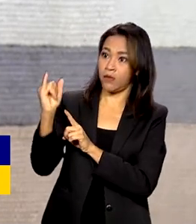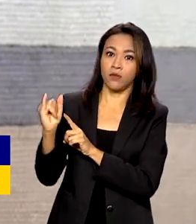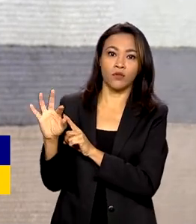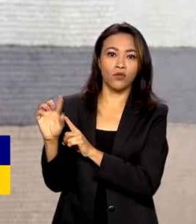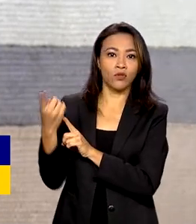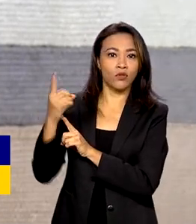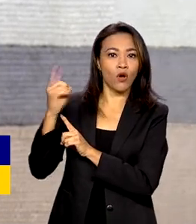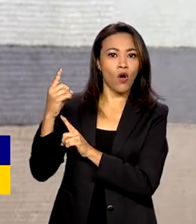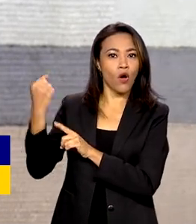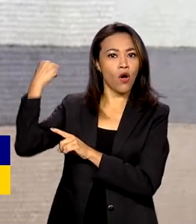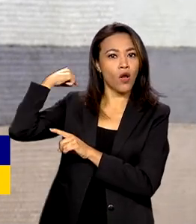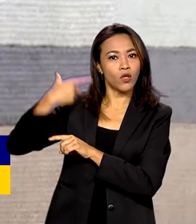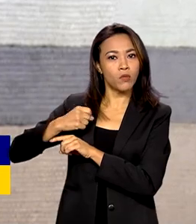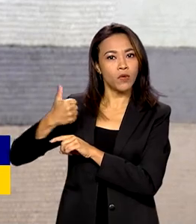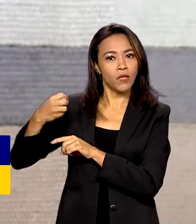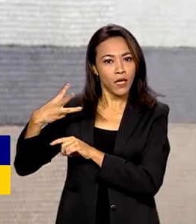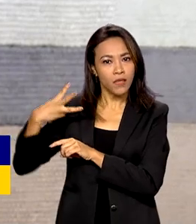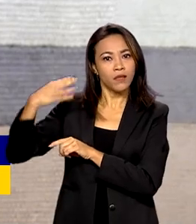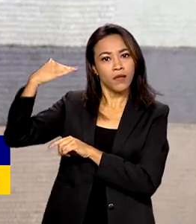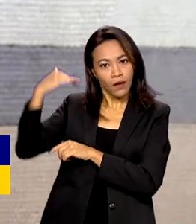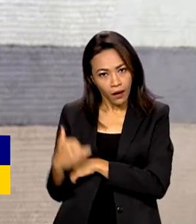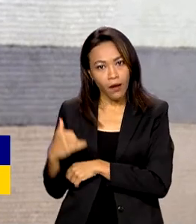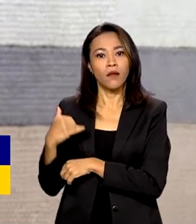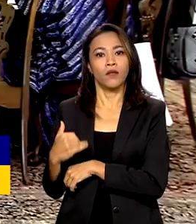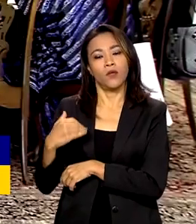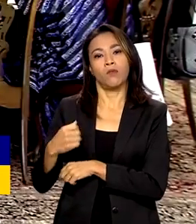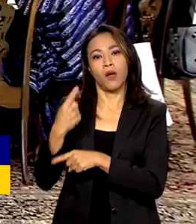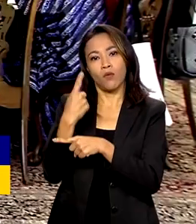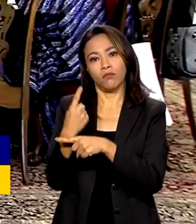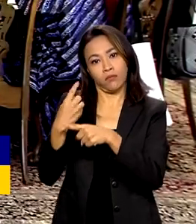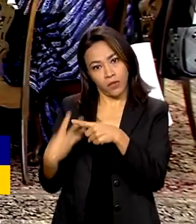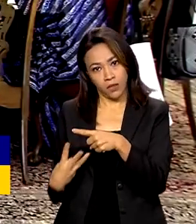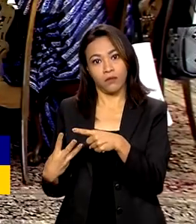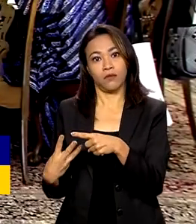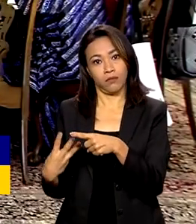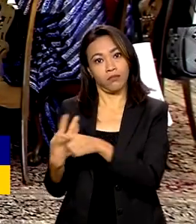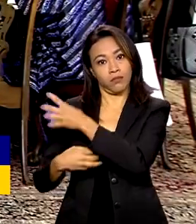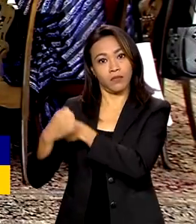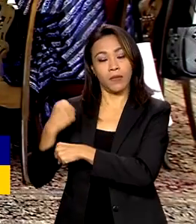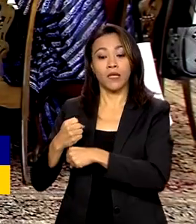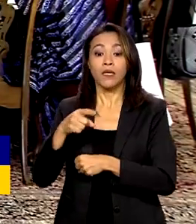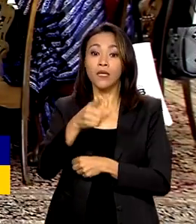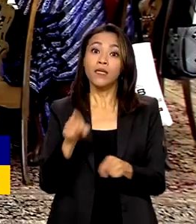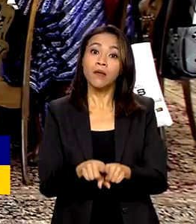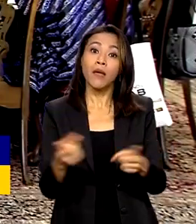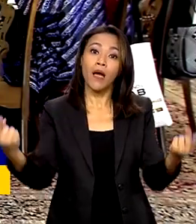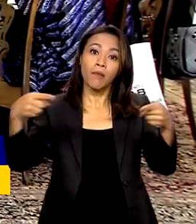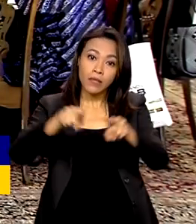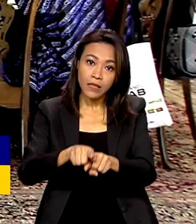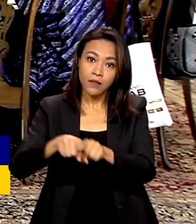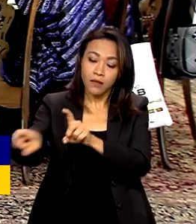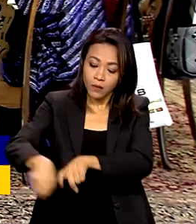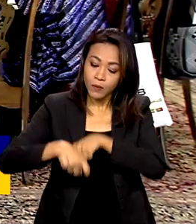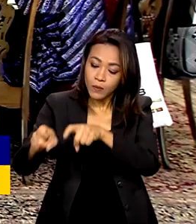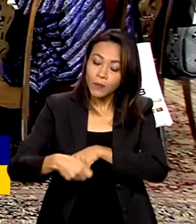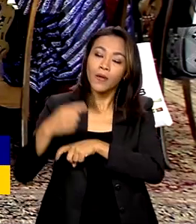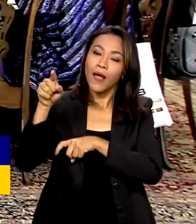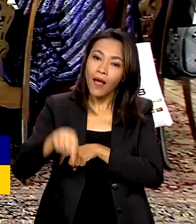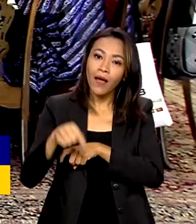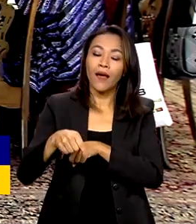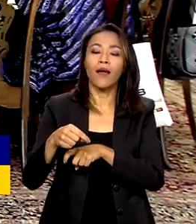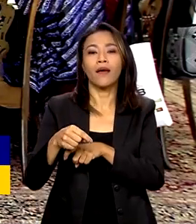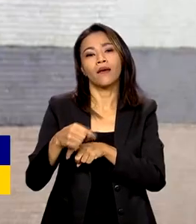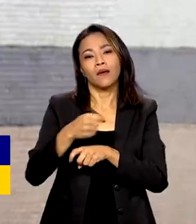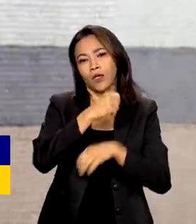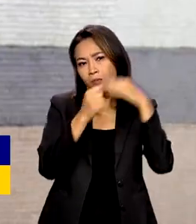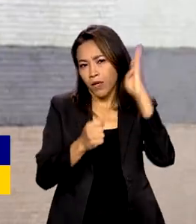mas que caiu para um terço desse valor no ano passado. E a parceria na agricultura faz parte das contribuições que o Brasil pode